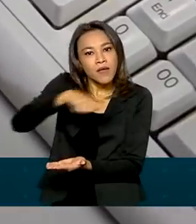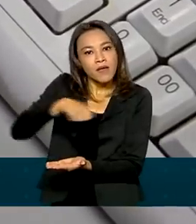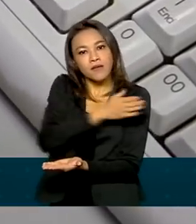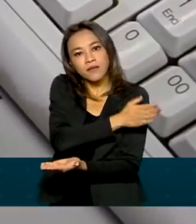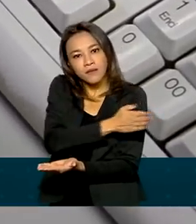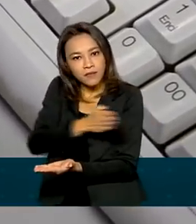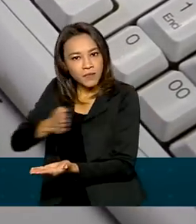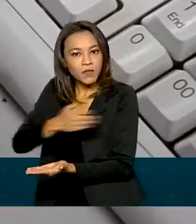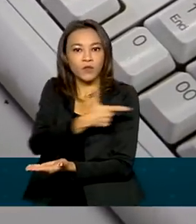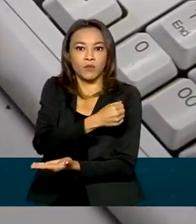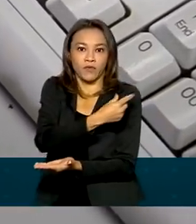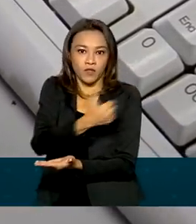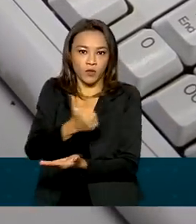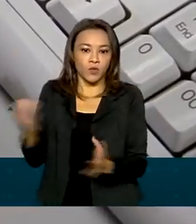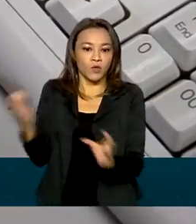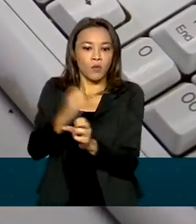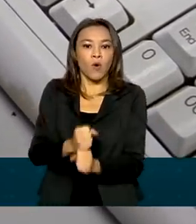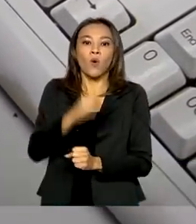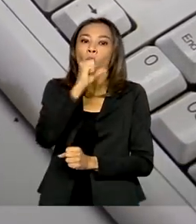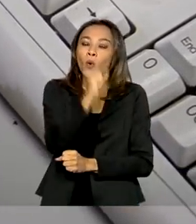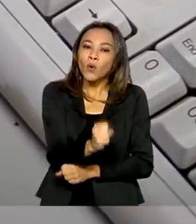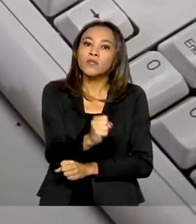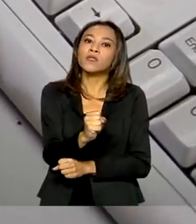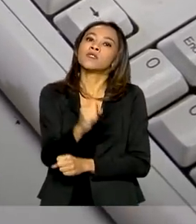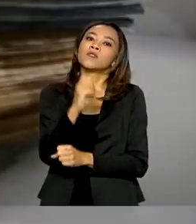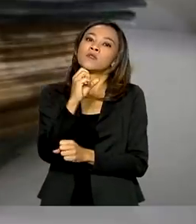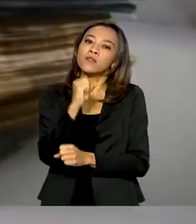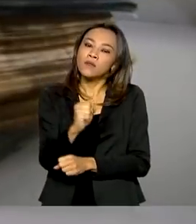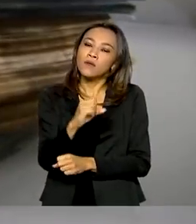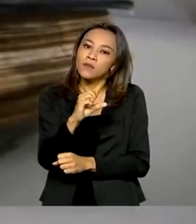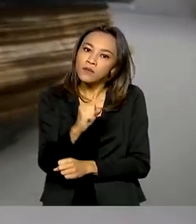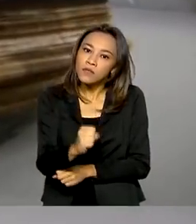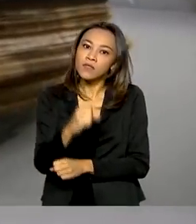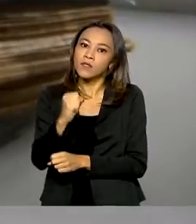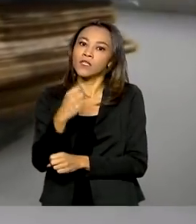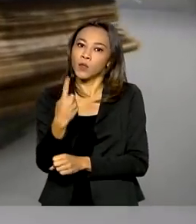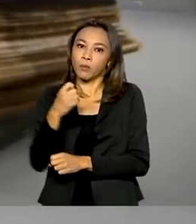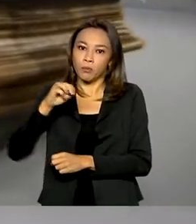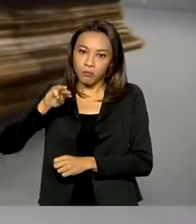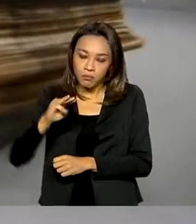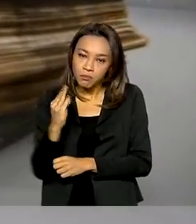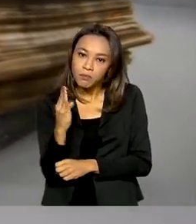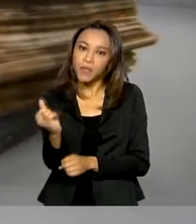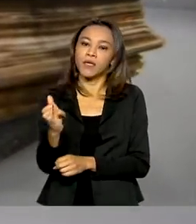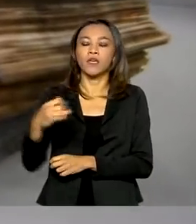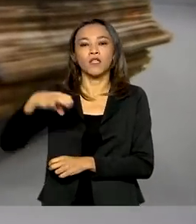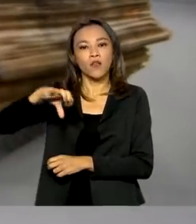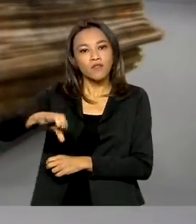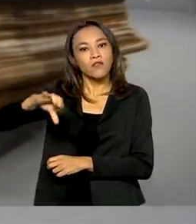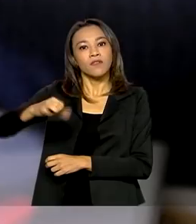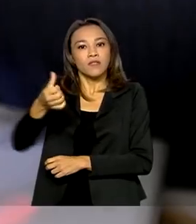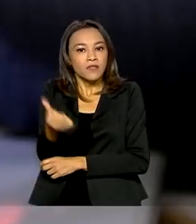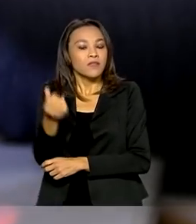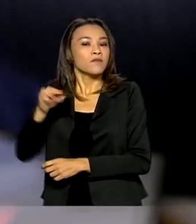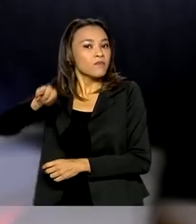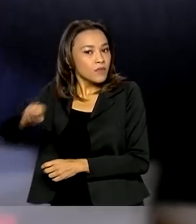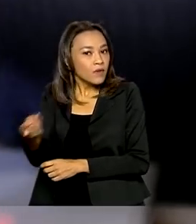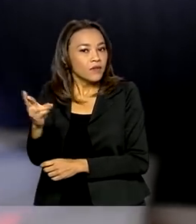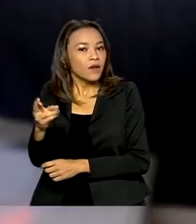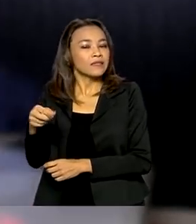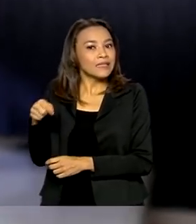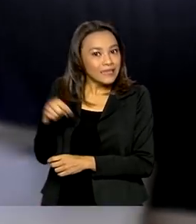2021 somou R$ 881 bilhões e R$ 996 milhões e